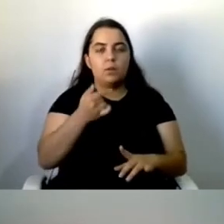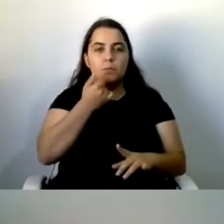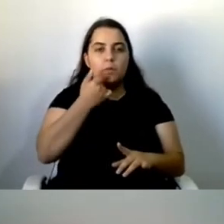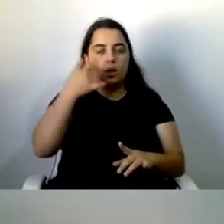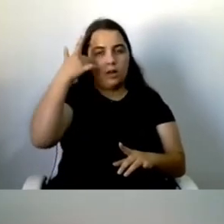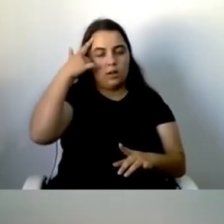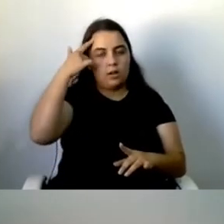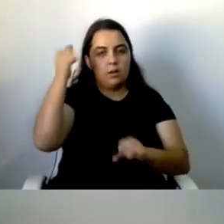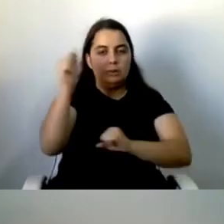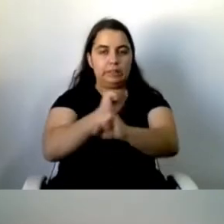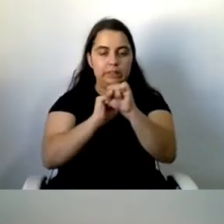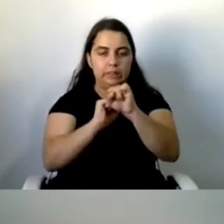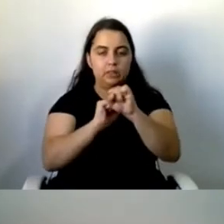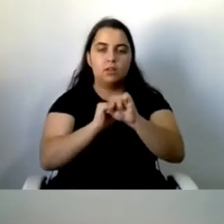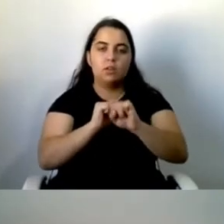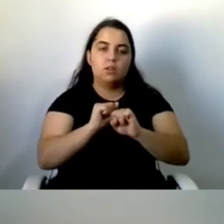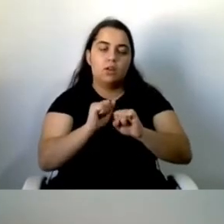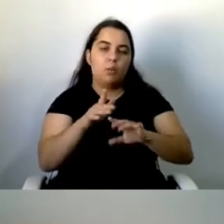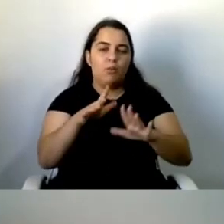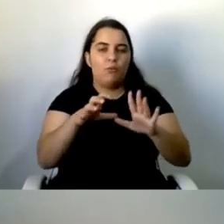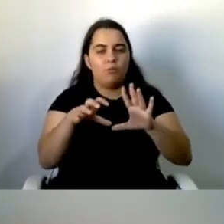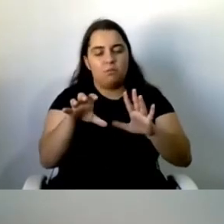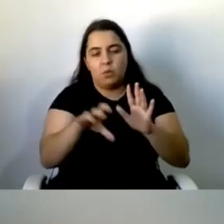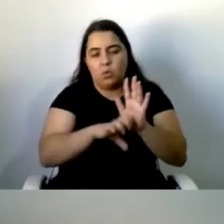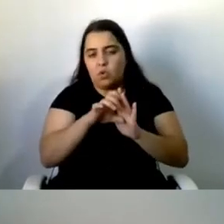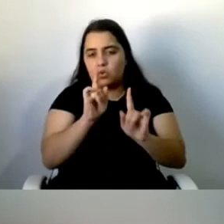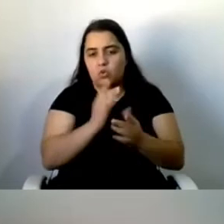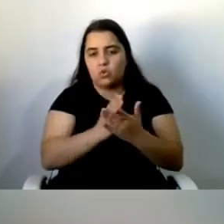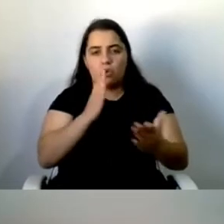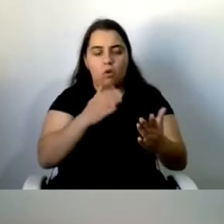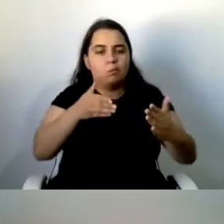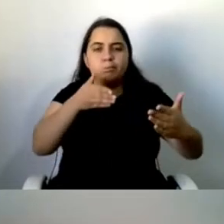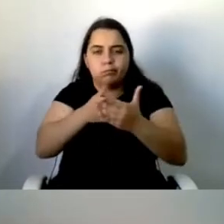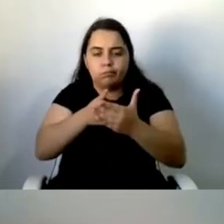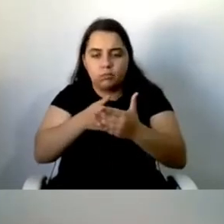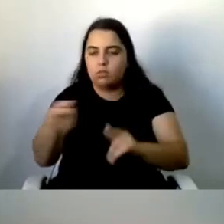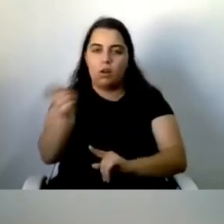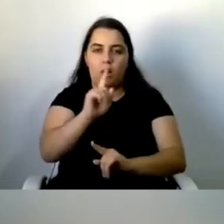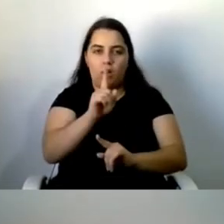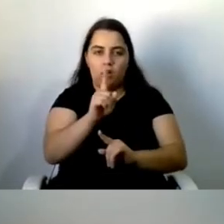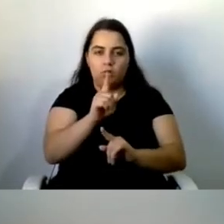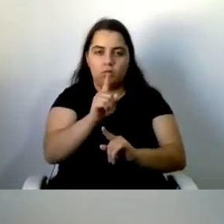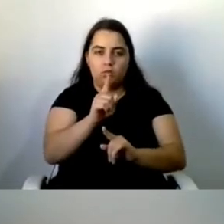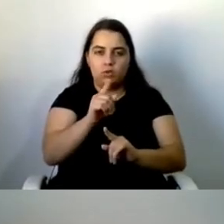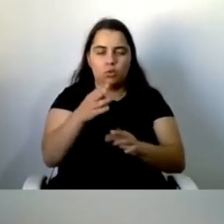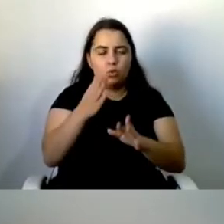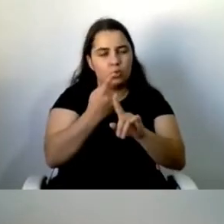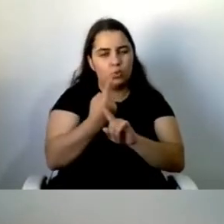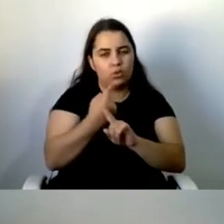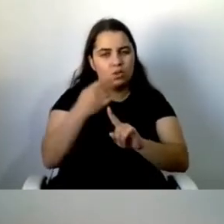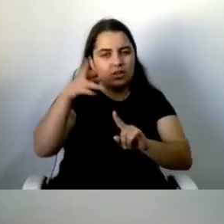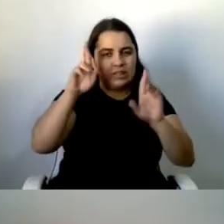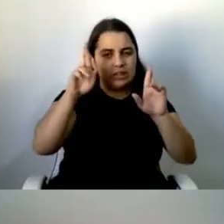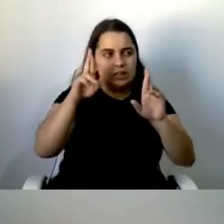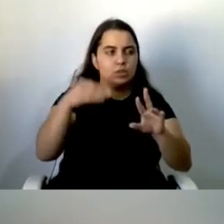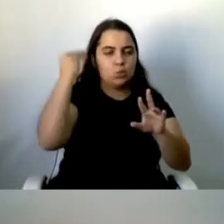uma mera condição e nunca um obstáculo de desejos, nem de sonhos. Desde jovem, envolveu-se em atividades